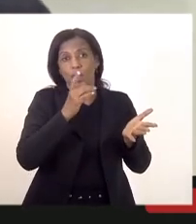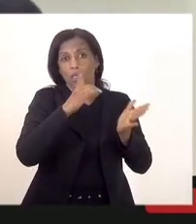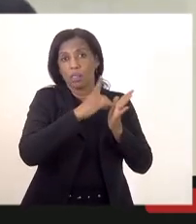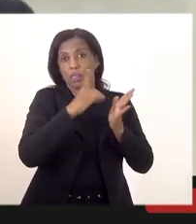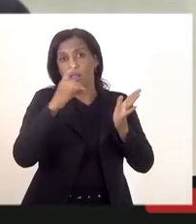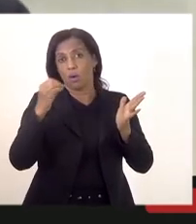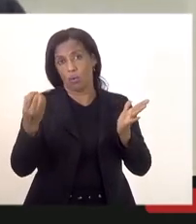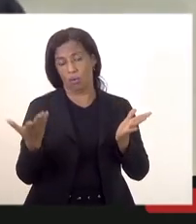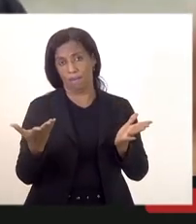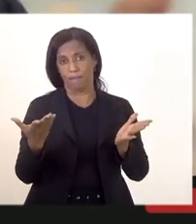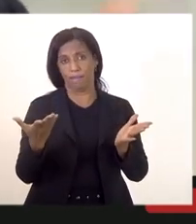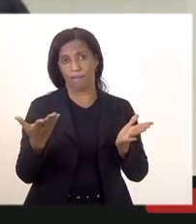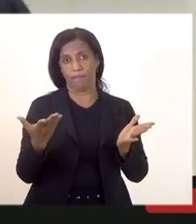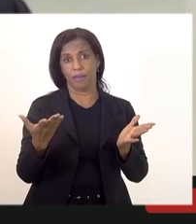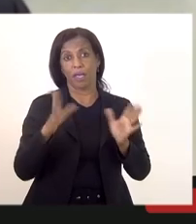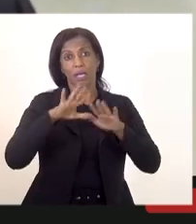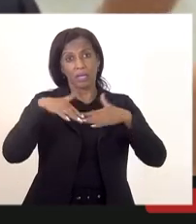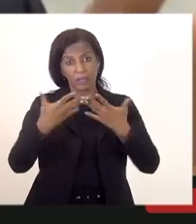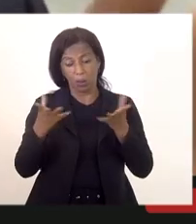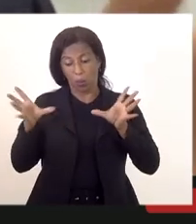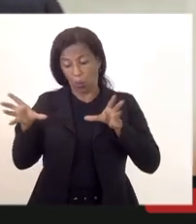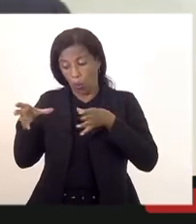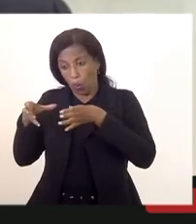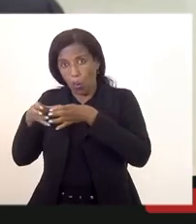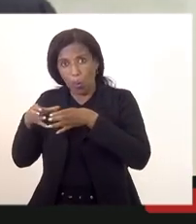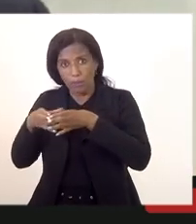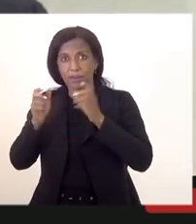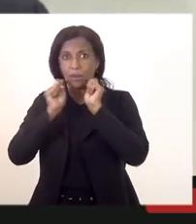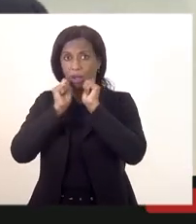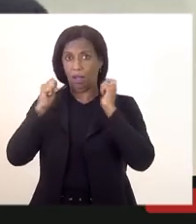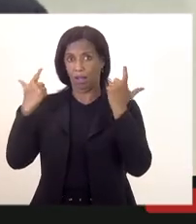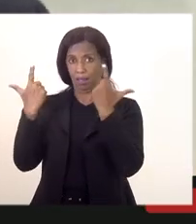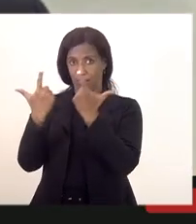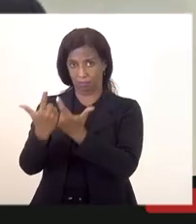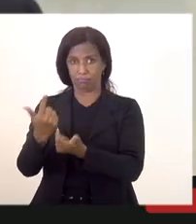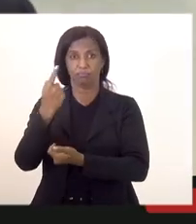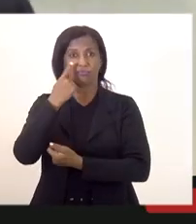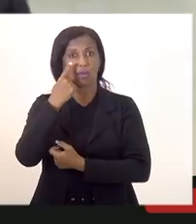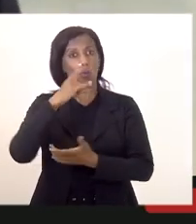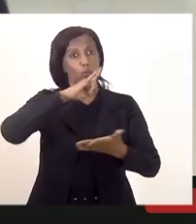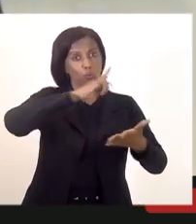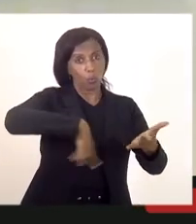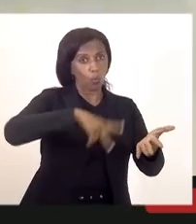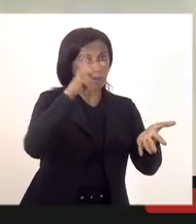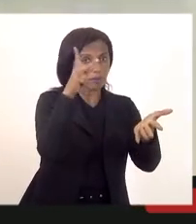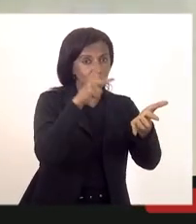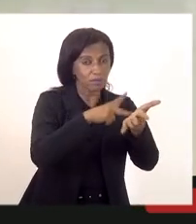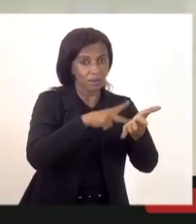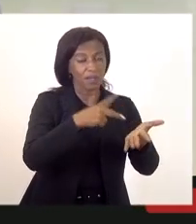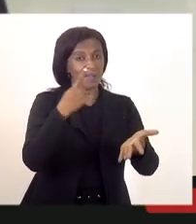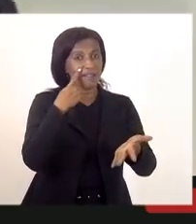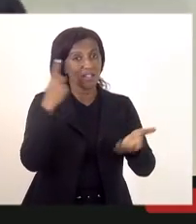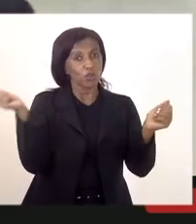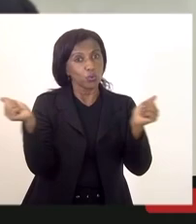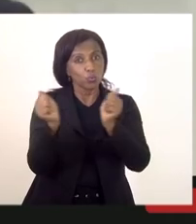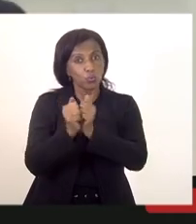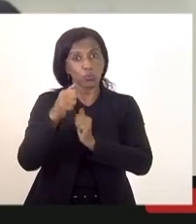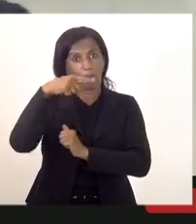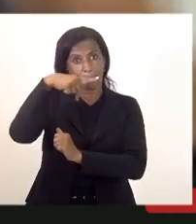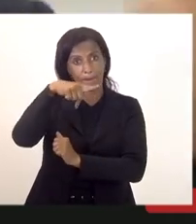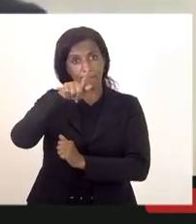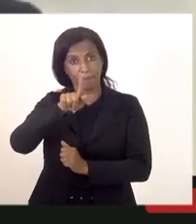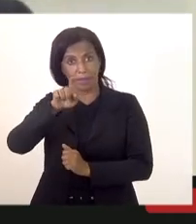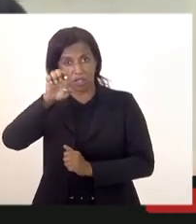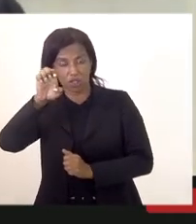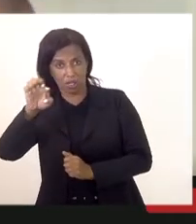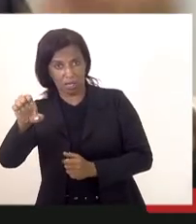é através da comissão receber o que tem de documento de fato e a gente tentar buscar junto a PGE ao corpo de bombeiros